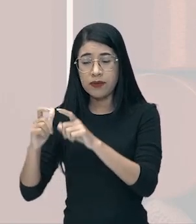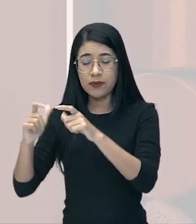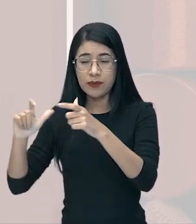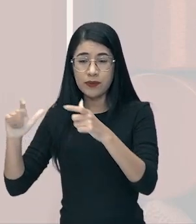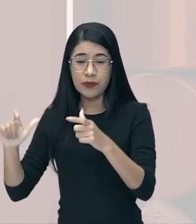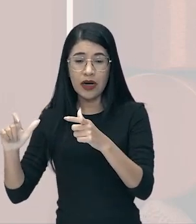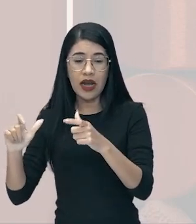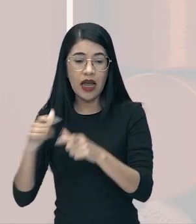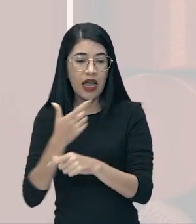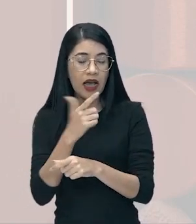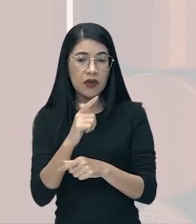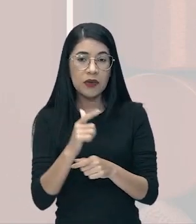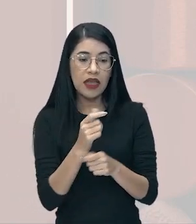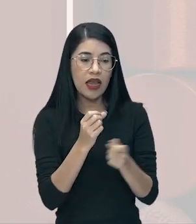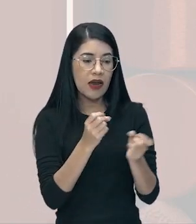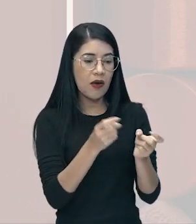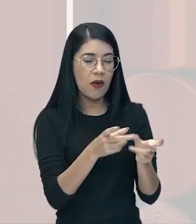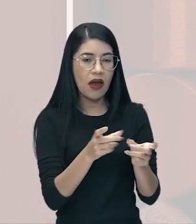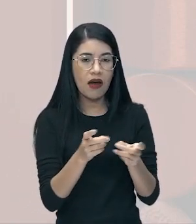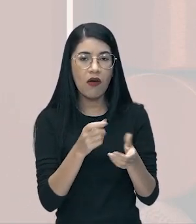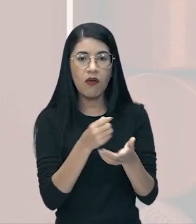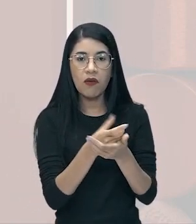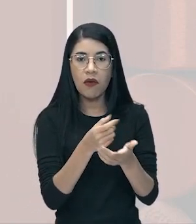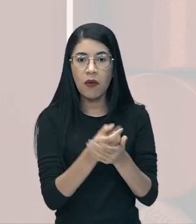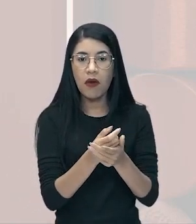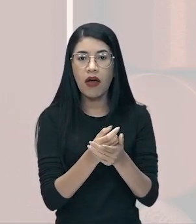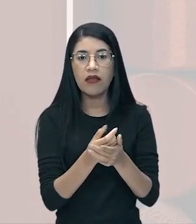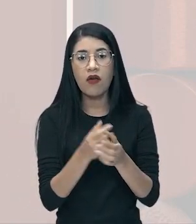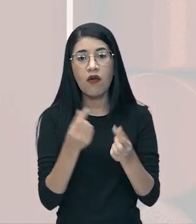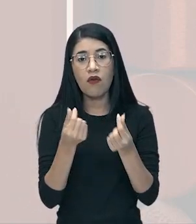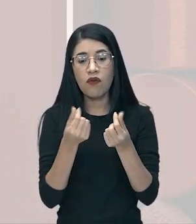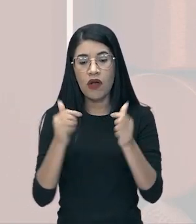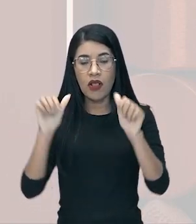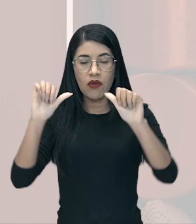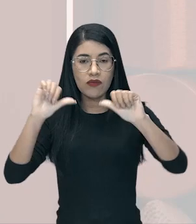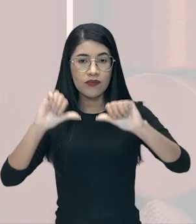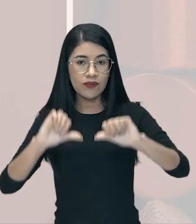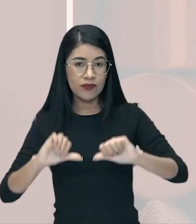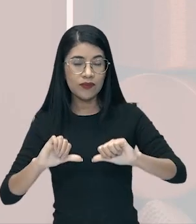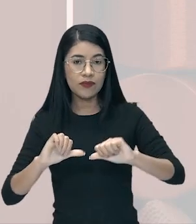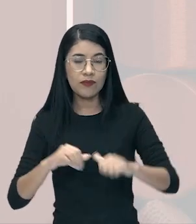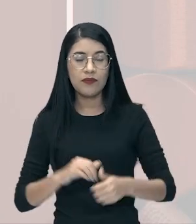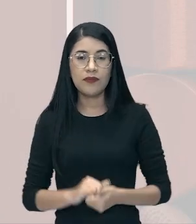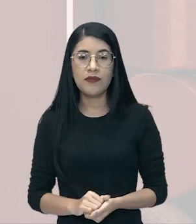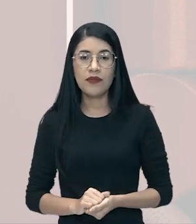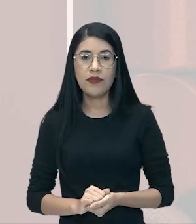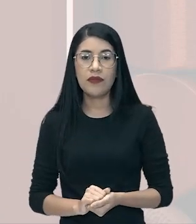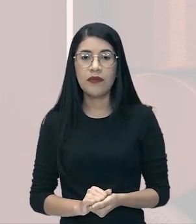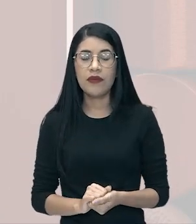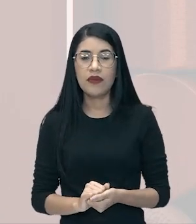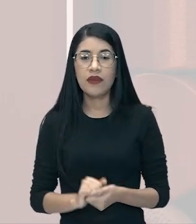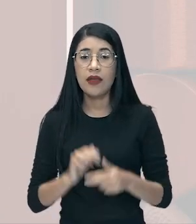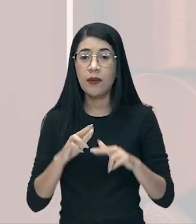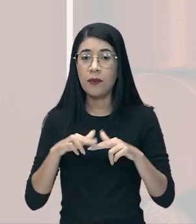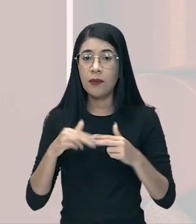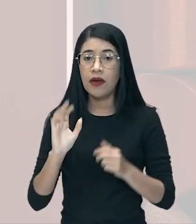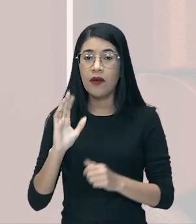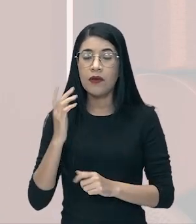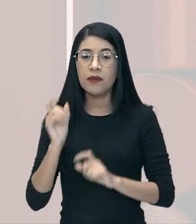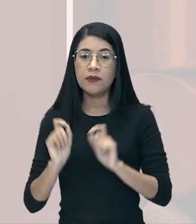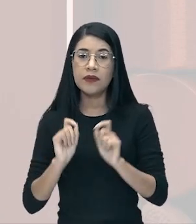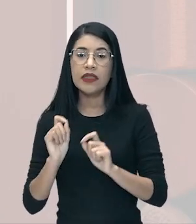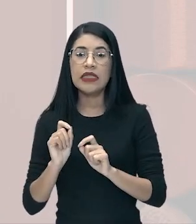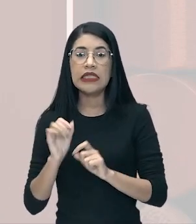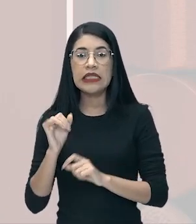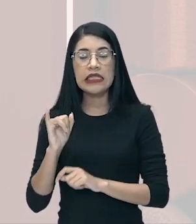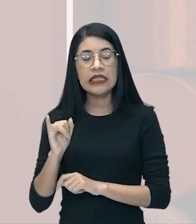demanda, o preço da mercadoria tende a cair. e o que aconteceu para os empresários manterem o seu